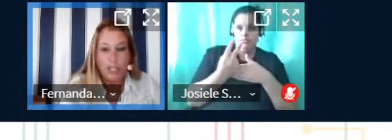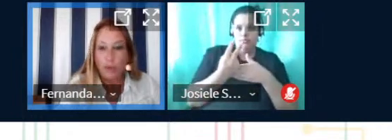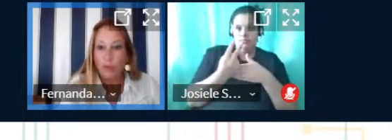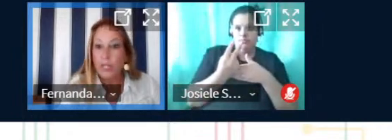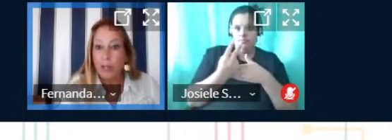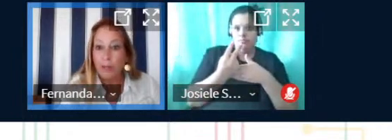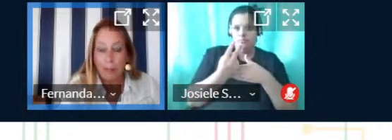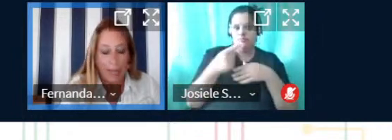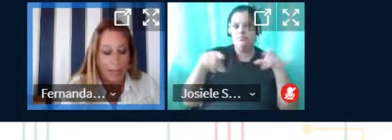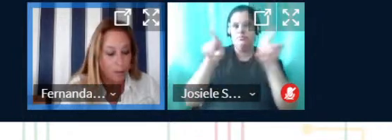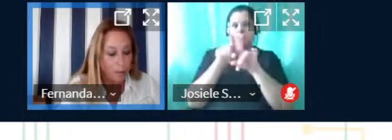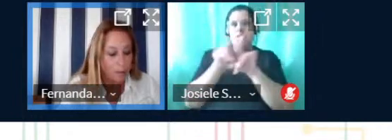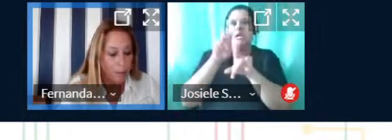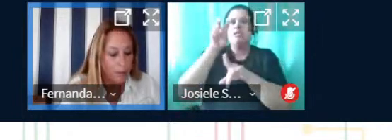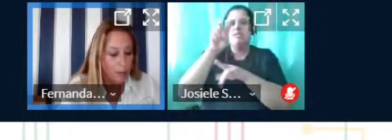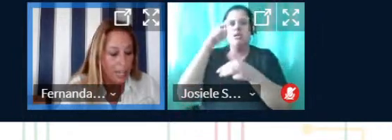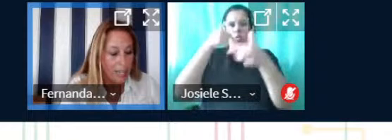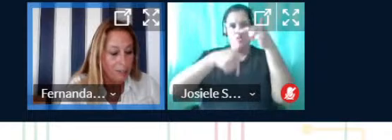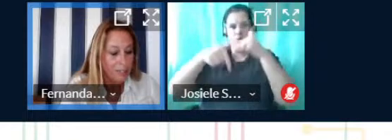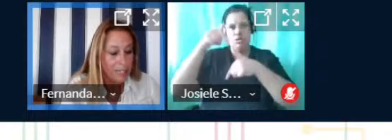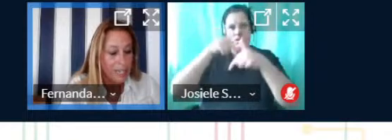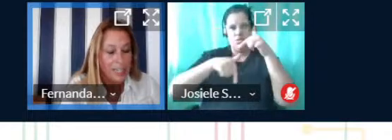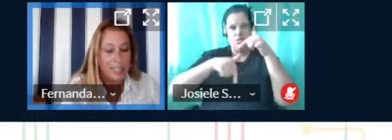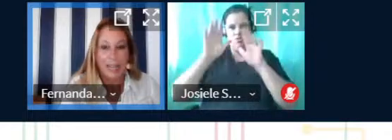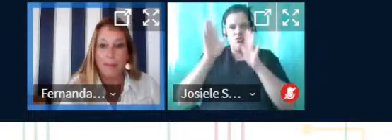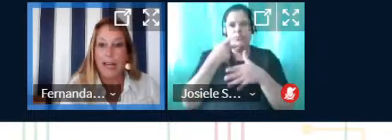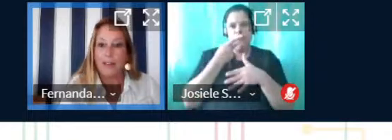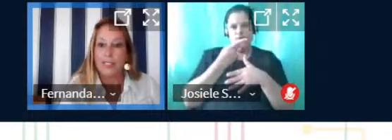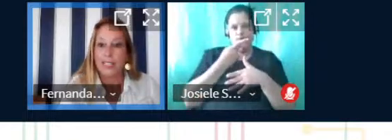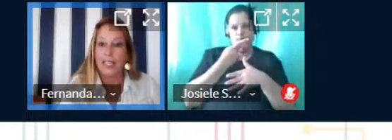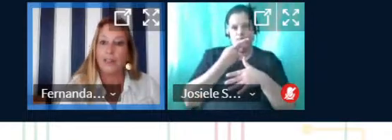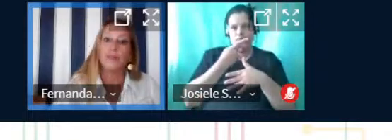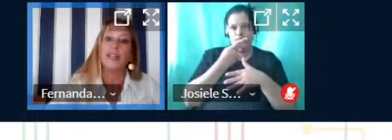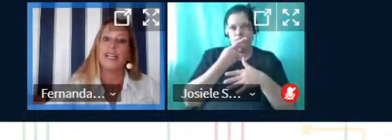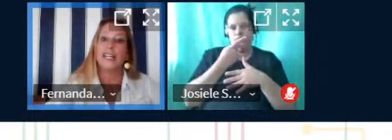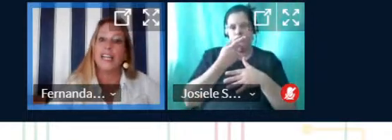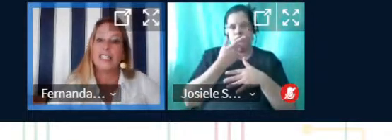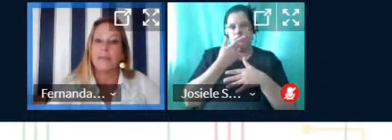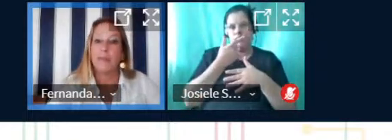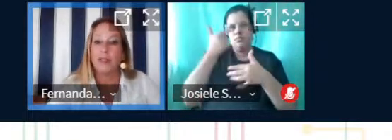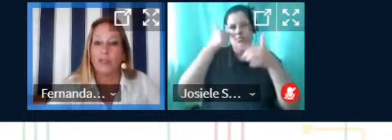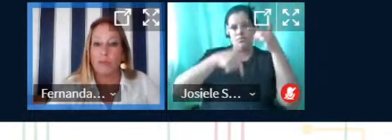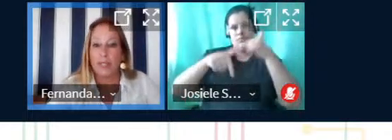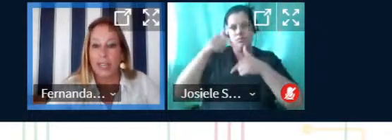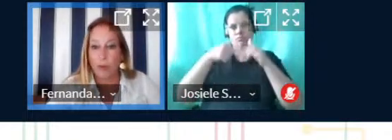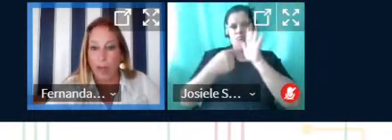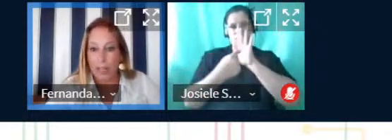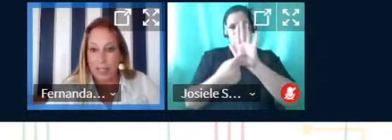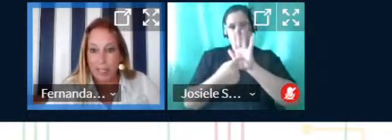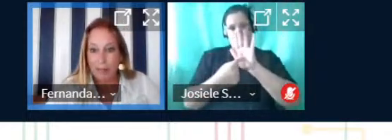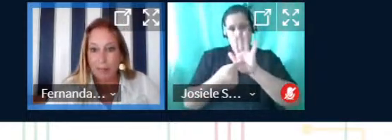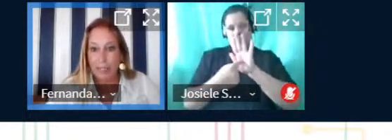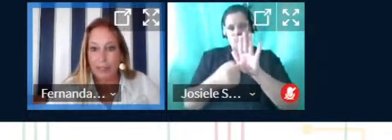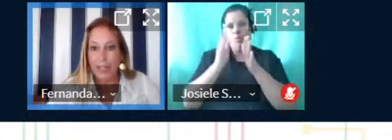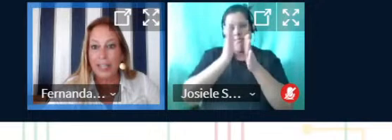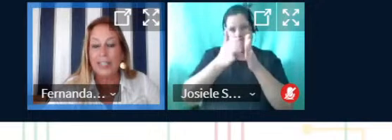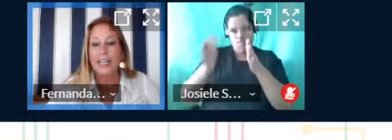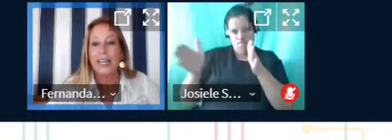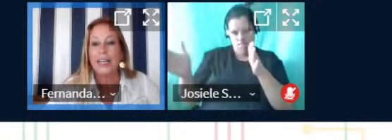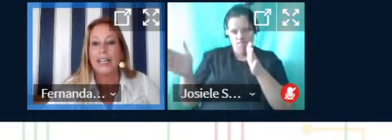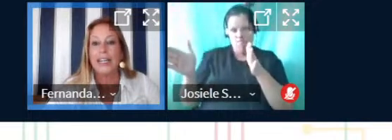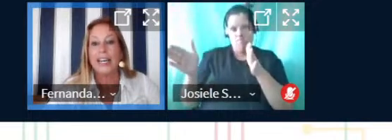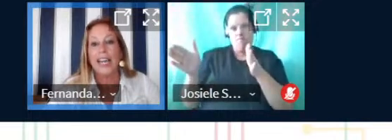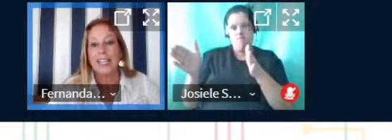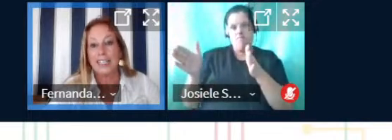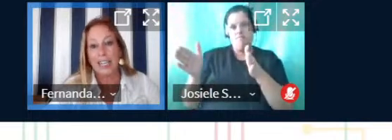juntamente com cinco trabalhos, como havia mencionado. Esses trabalhos serão exibidos numa sequência, não é?